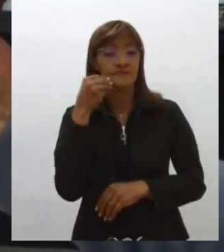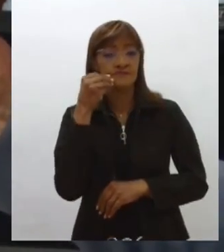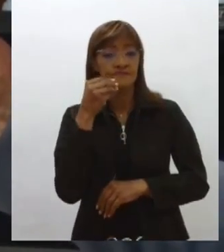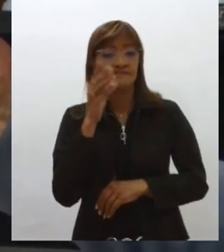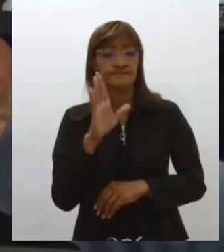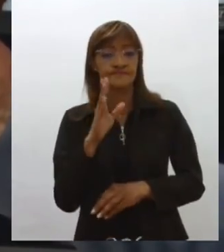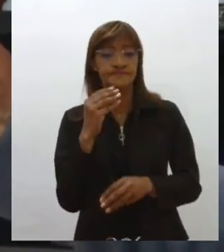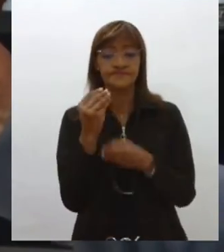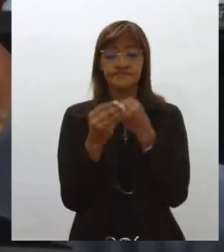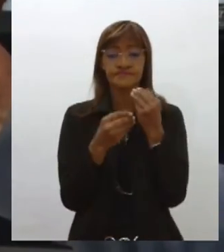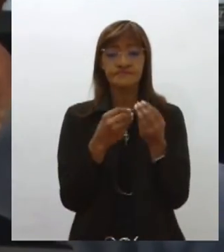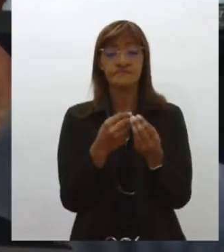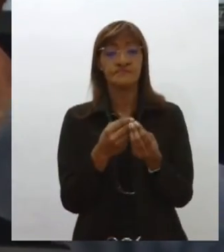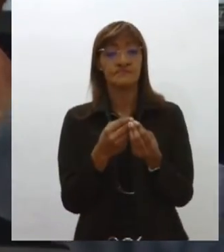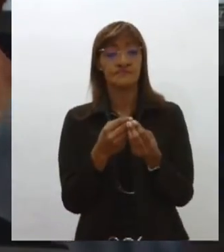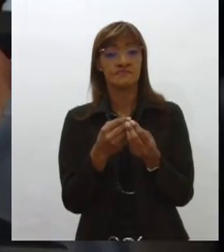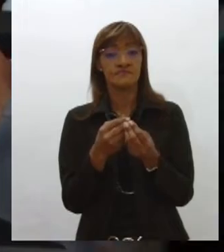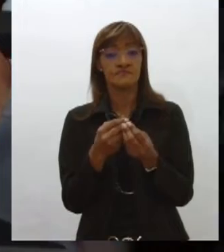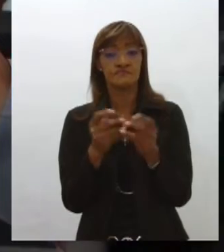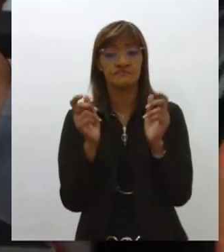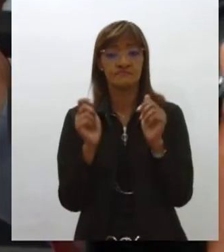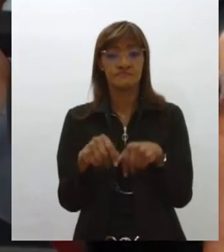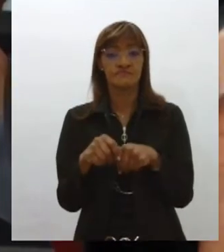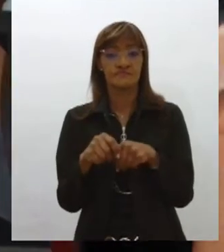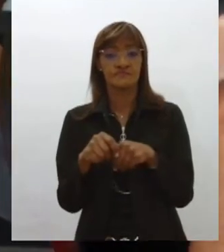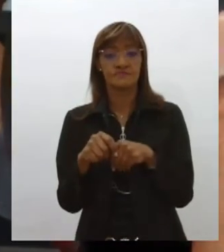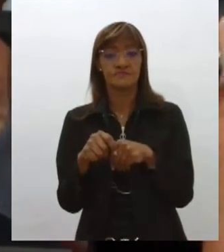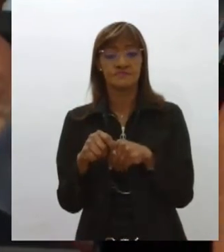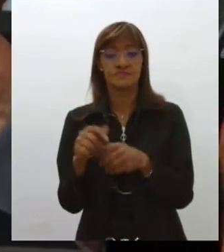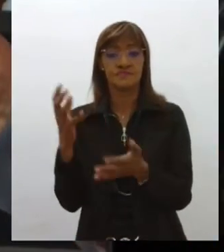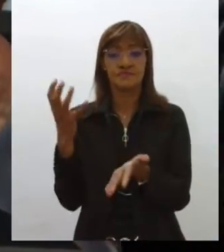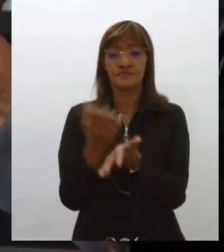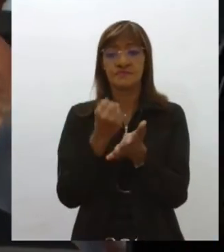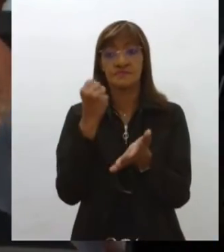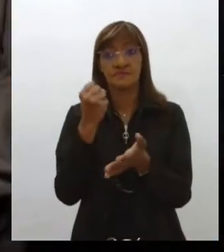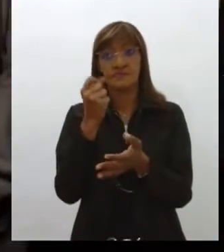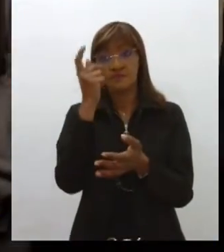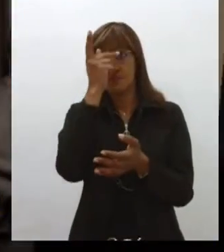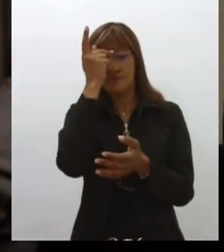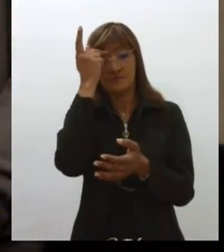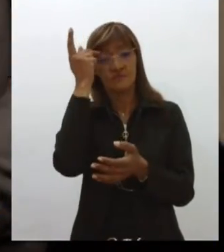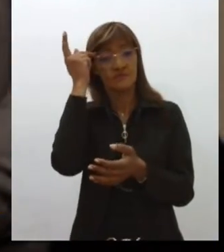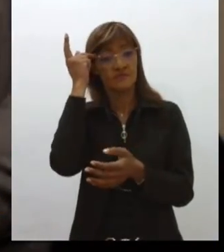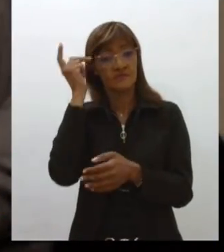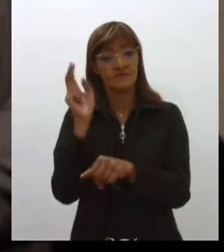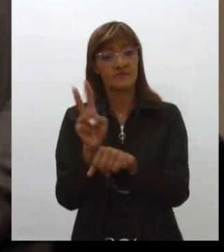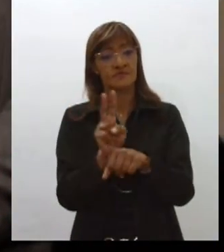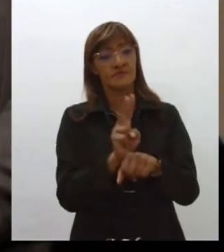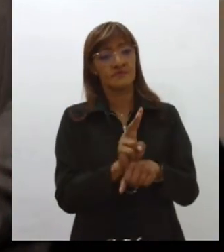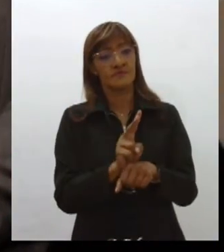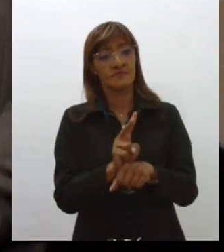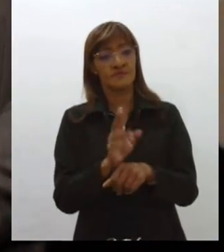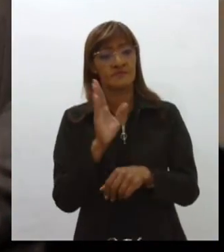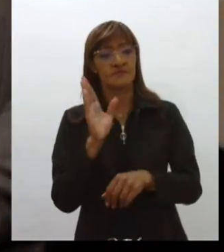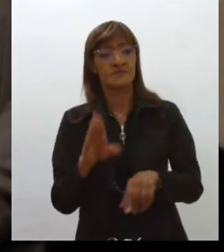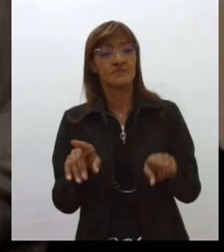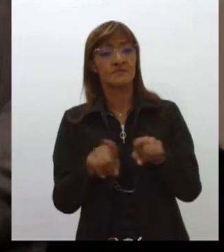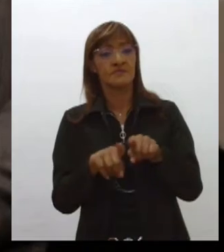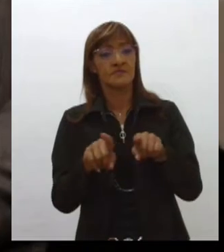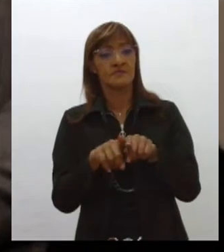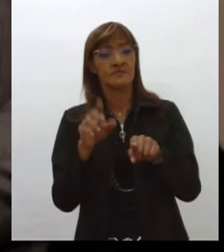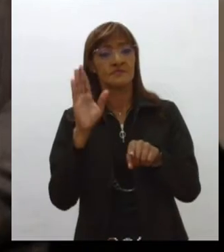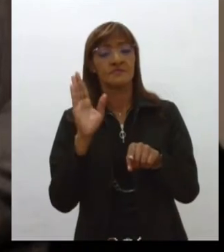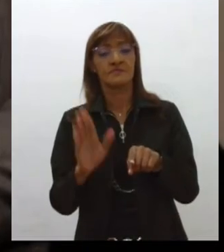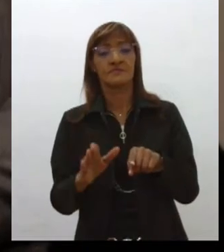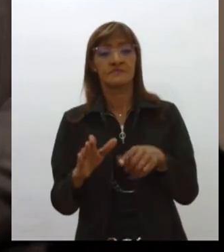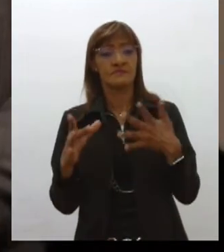essas ações que a gente salvaguarda a vida da sociedade. O superintendente também destacou a importância da parceria com